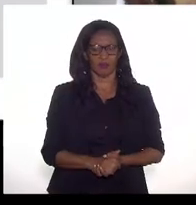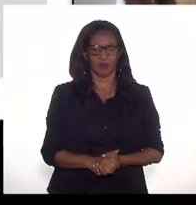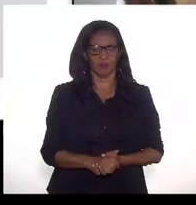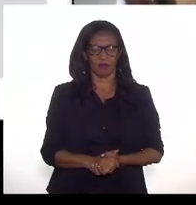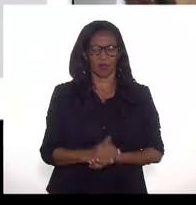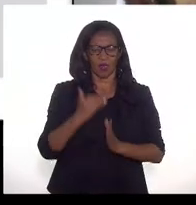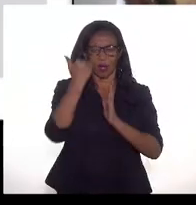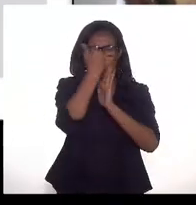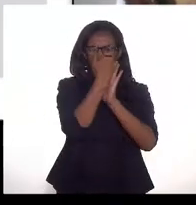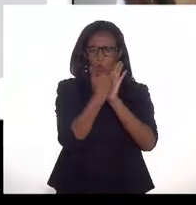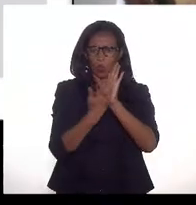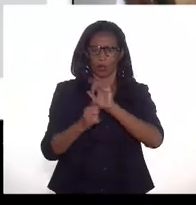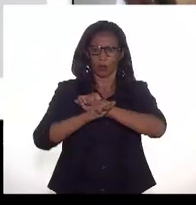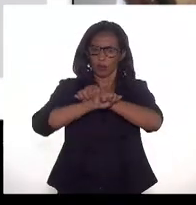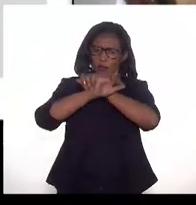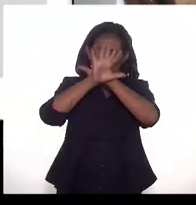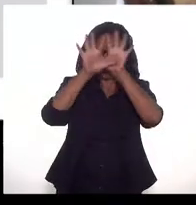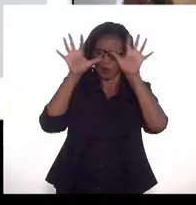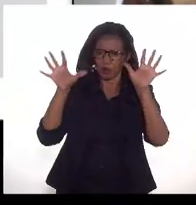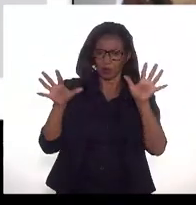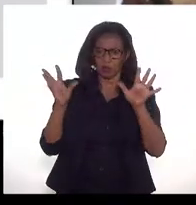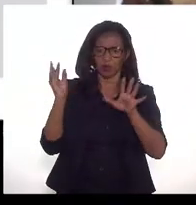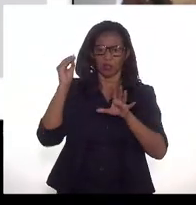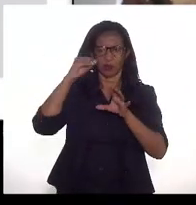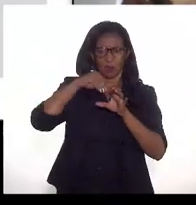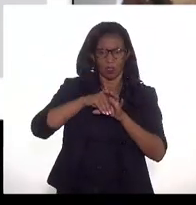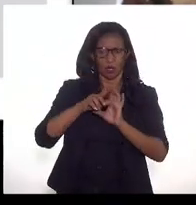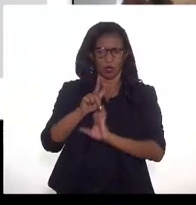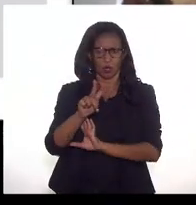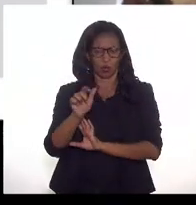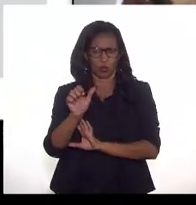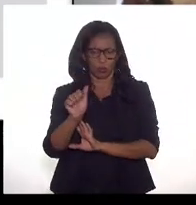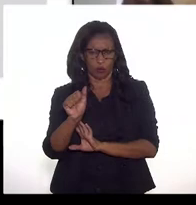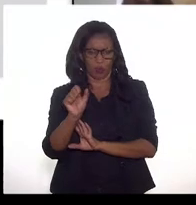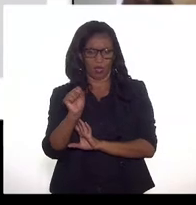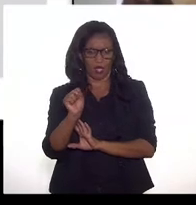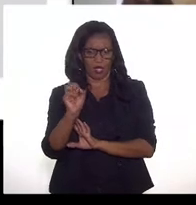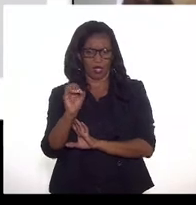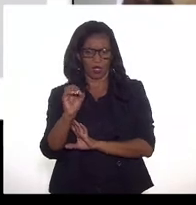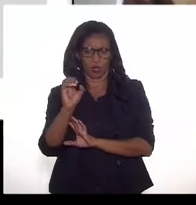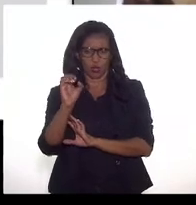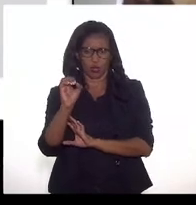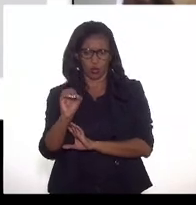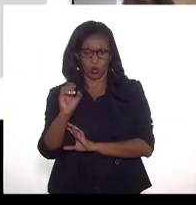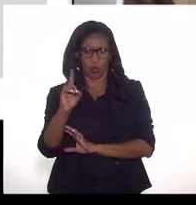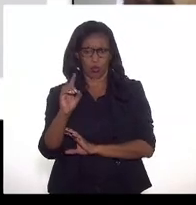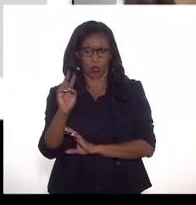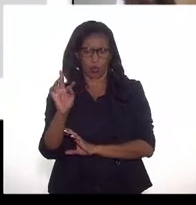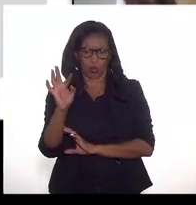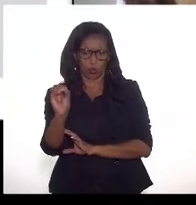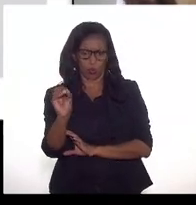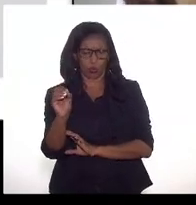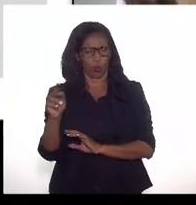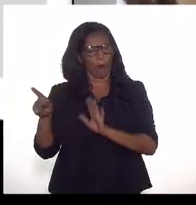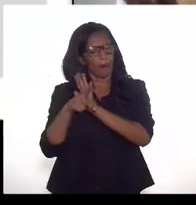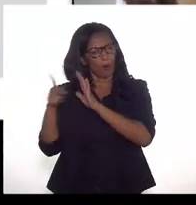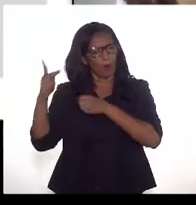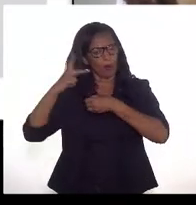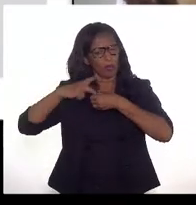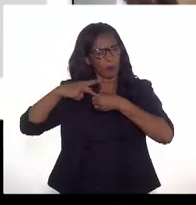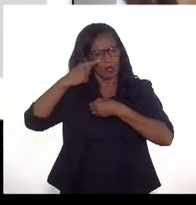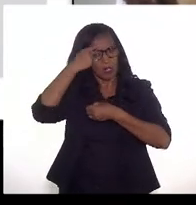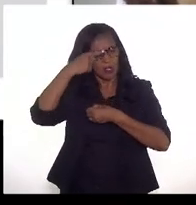o cronograma de implantação do gasoduto rota 3, que foi solicitado, esses dados todos foram informados pela Petrobras na semana